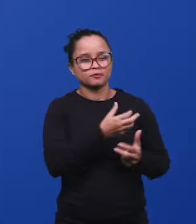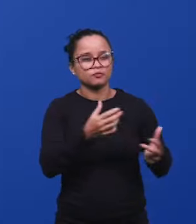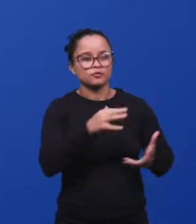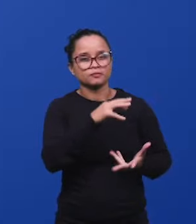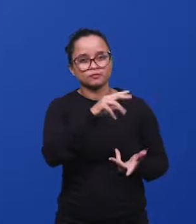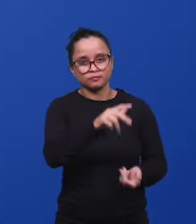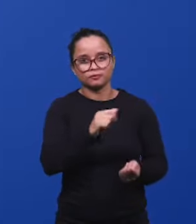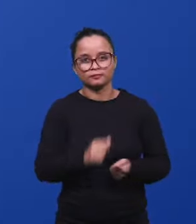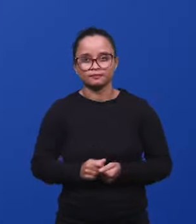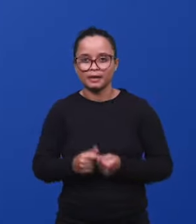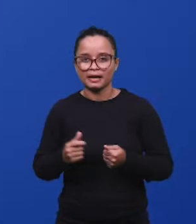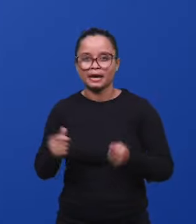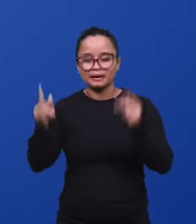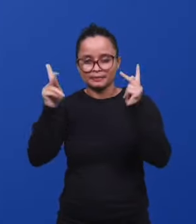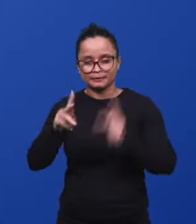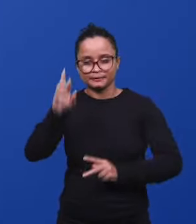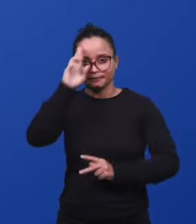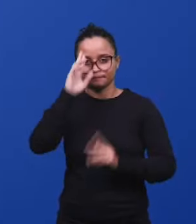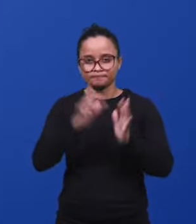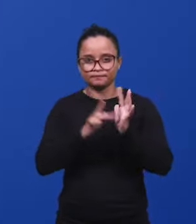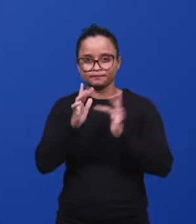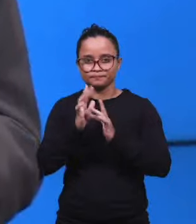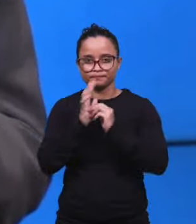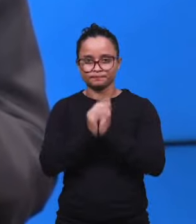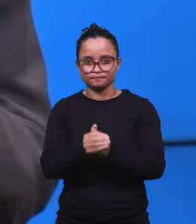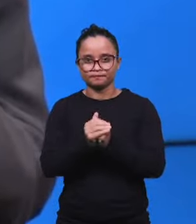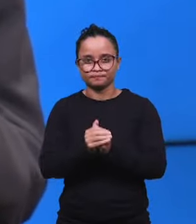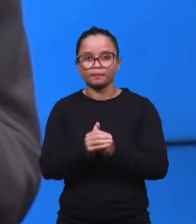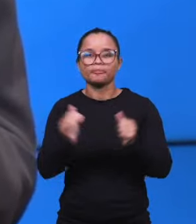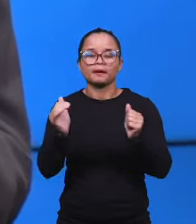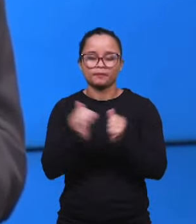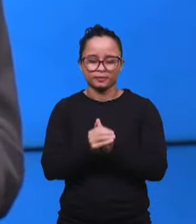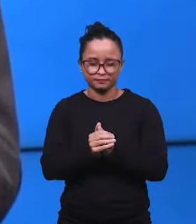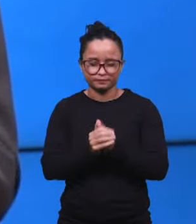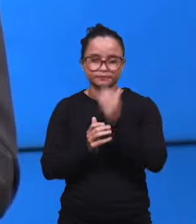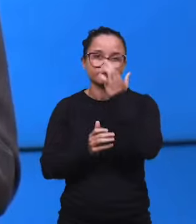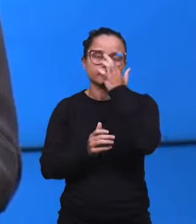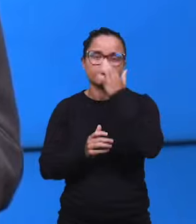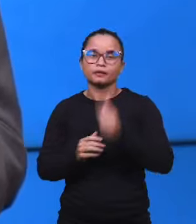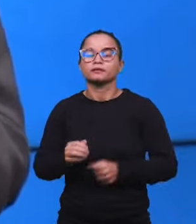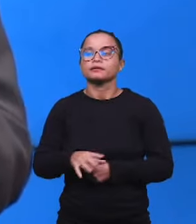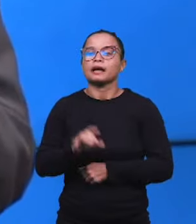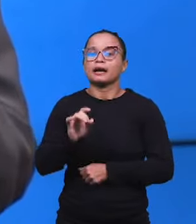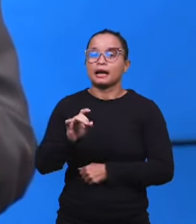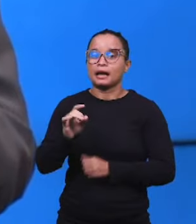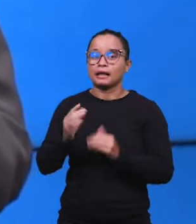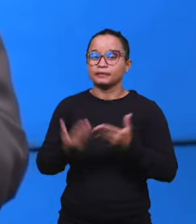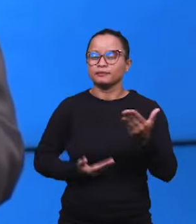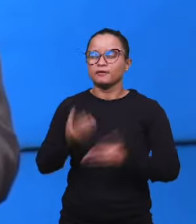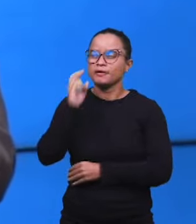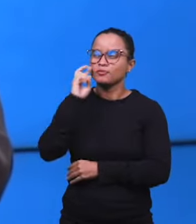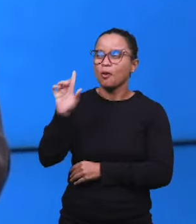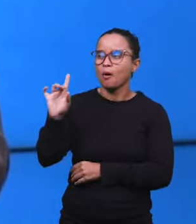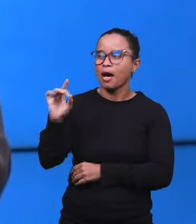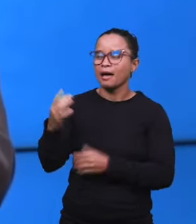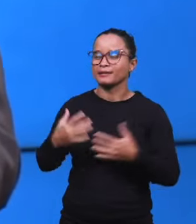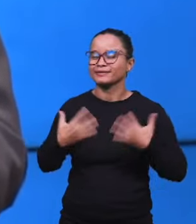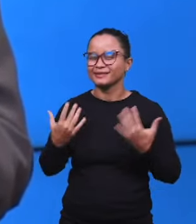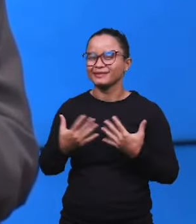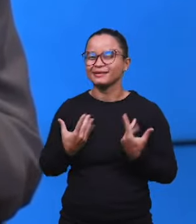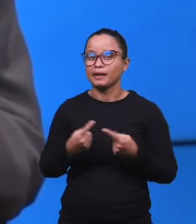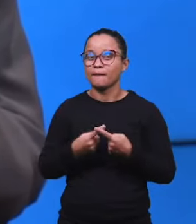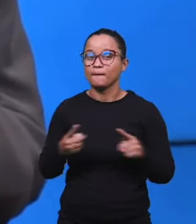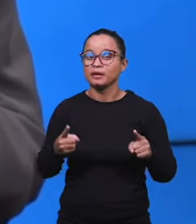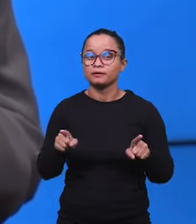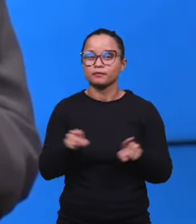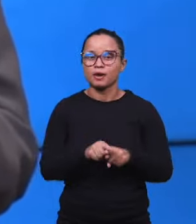terrenas, a paz do Senhor Jesus. Amém, Poliane! A igreja vê não só com alegria, né? Ela vê ali